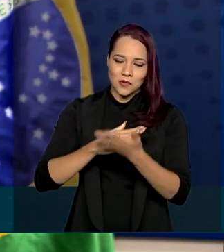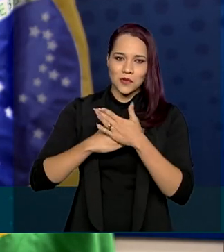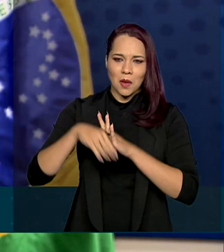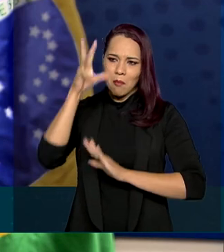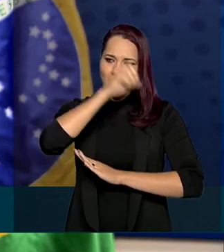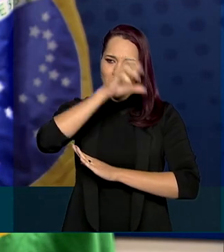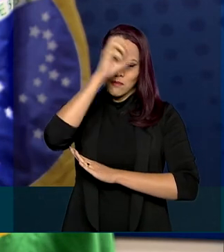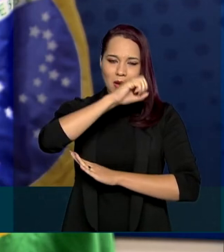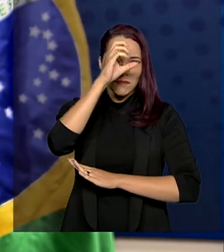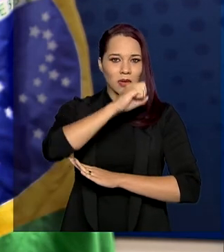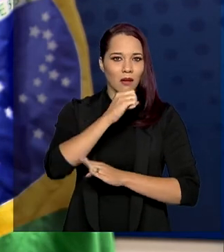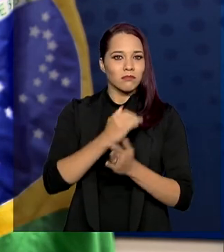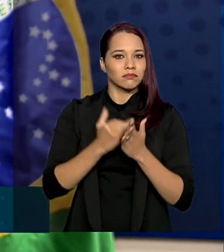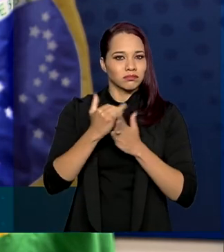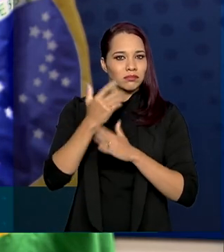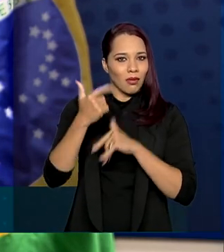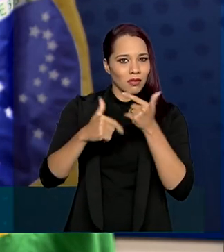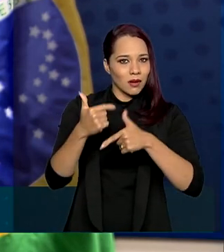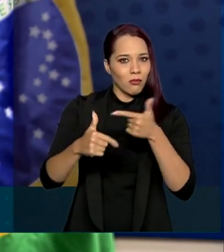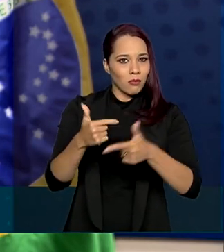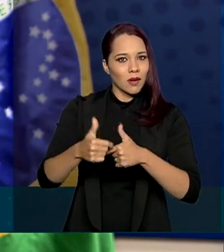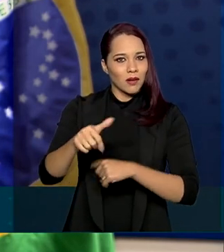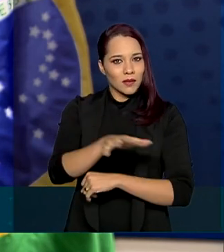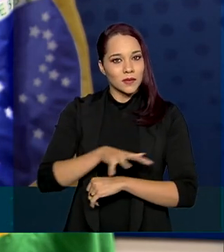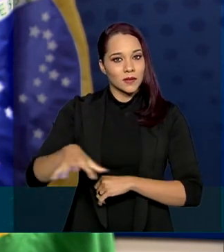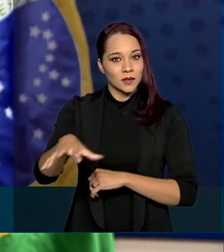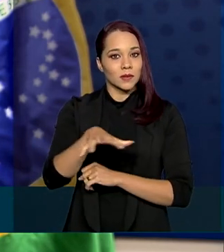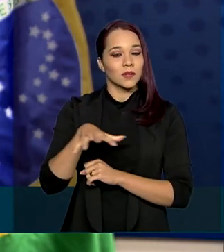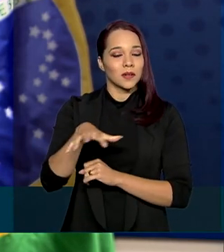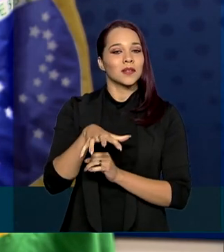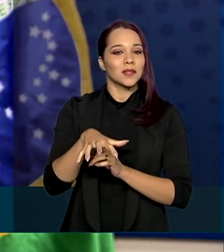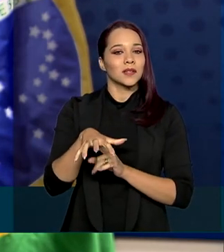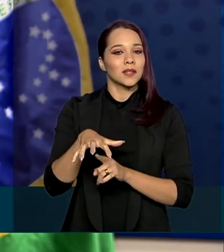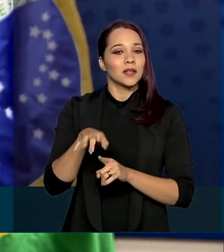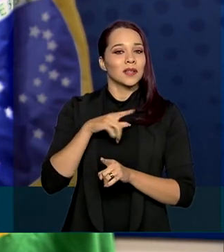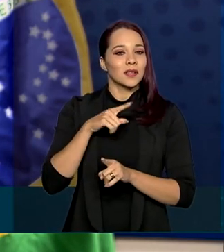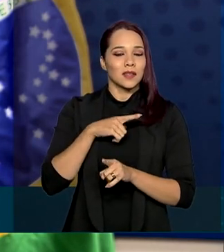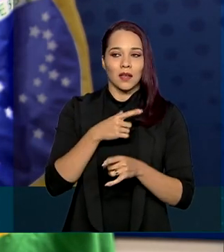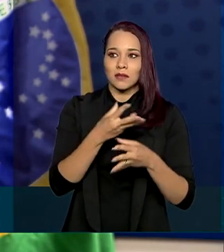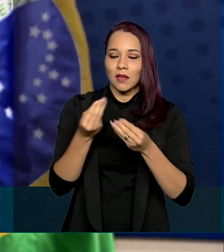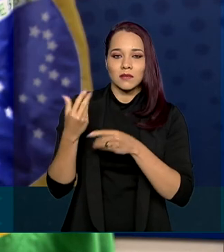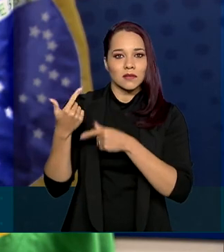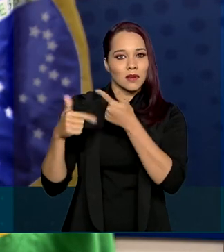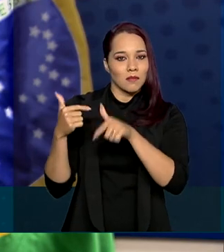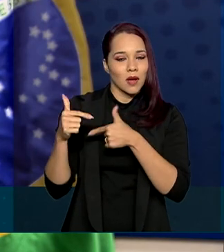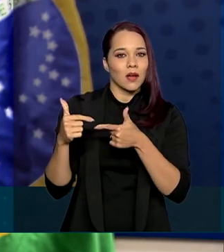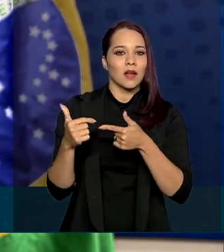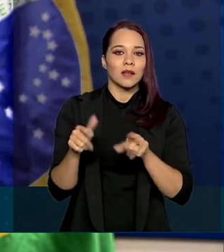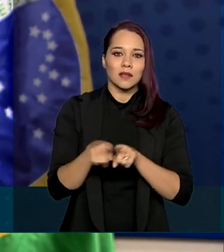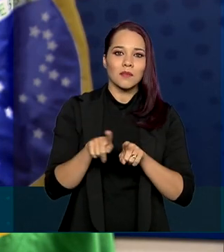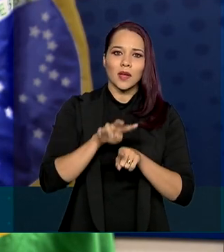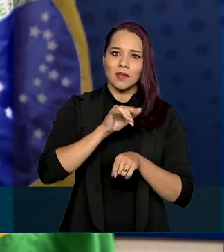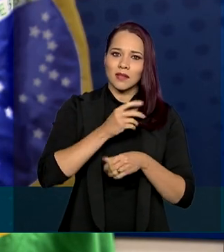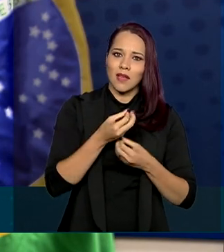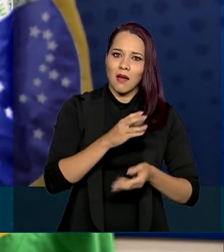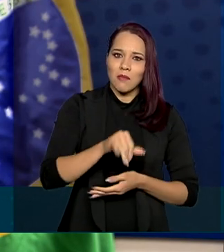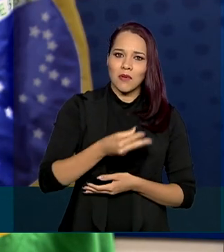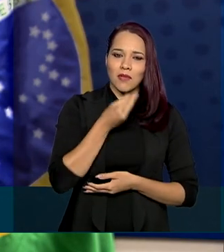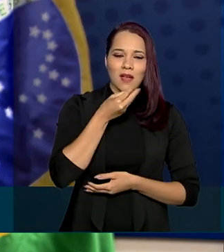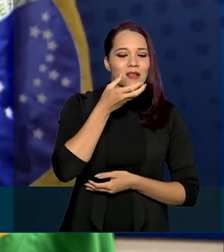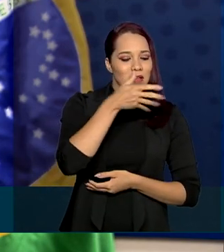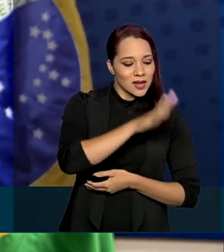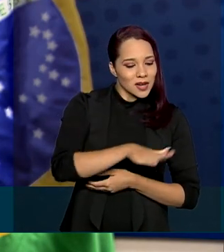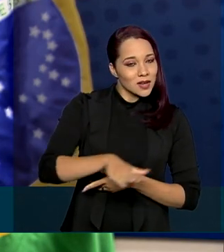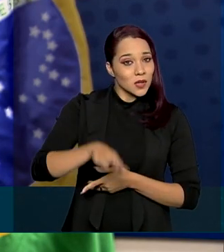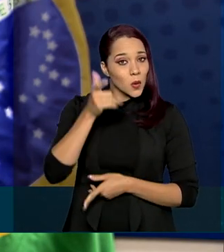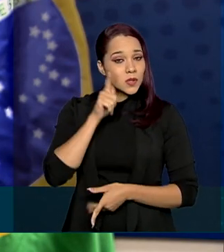trabalhar tão fortemente no setor que gera tantos empregos, que dá oportunidade para que as crianças